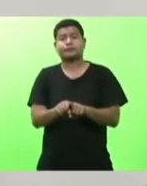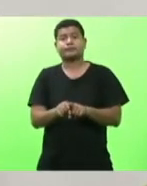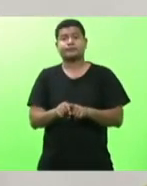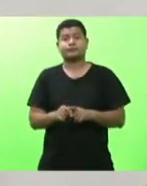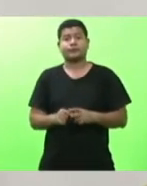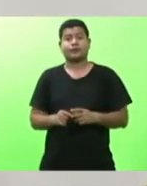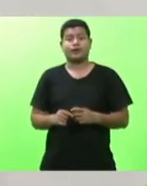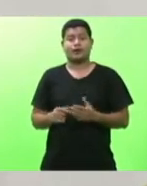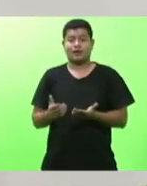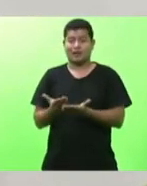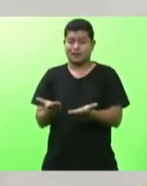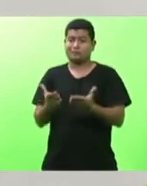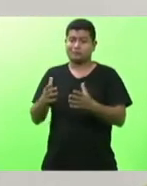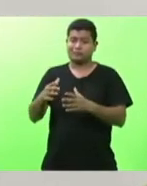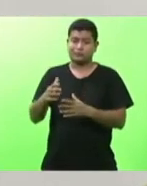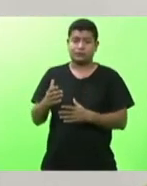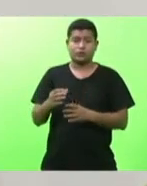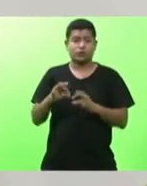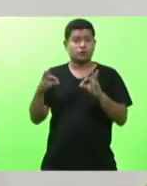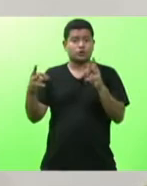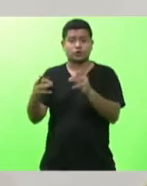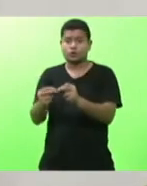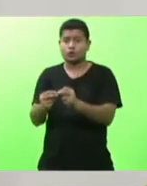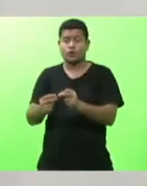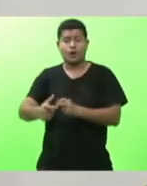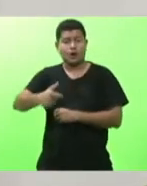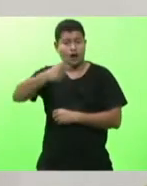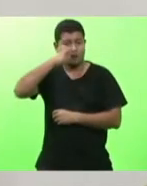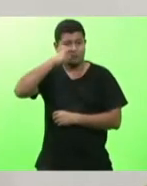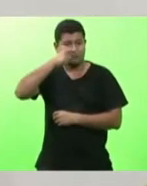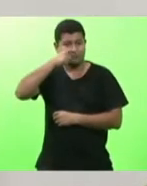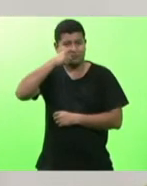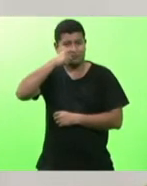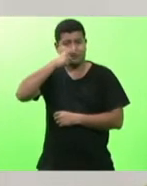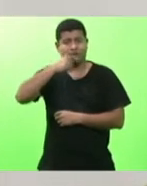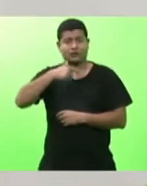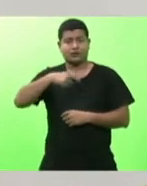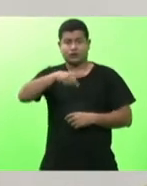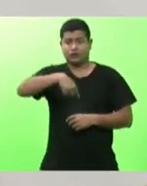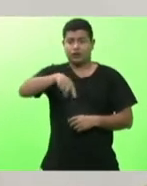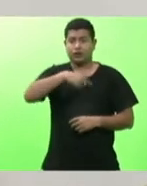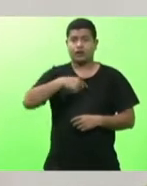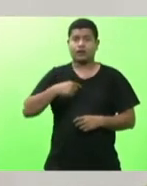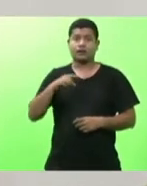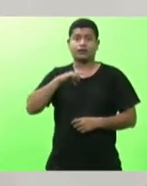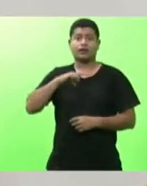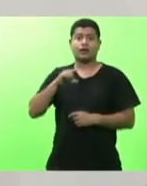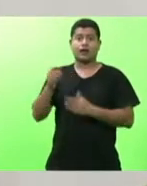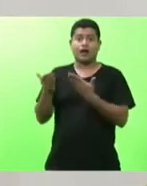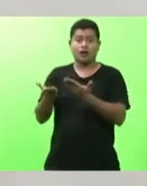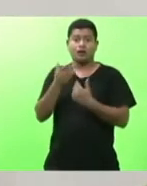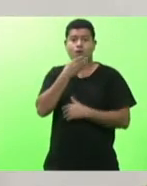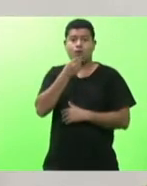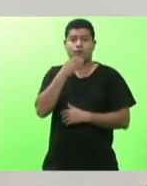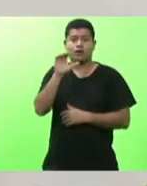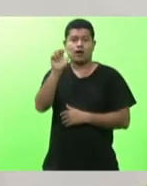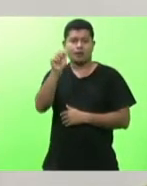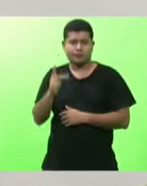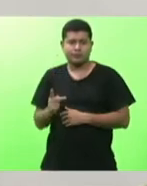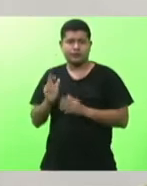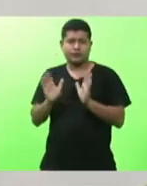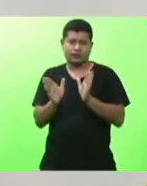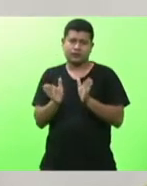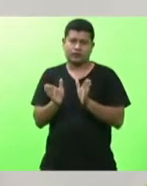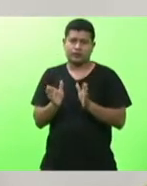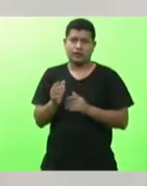humanidade que acompanha o nosso mandato nós recebemos um senhor aposentado, senhor Herman, que é uma